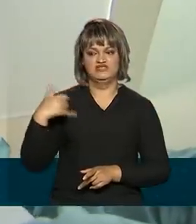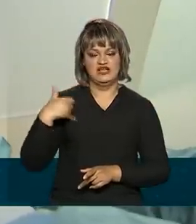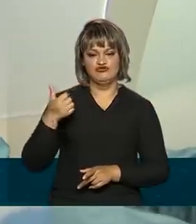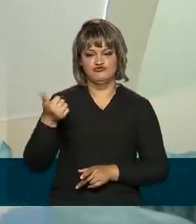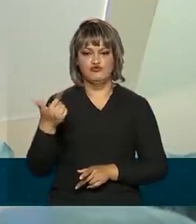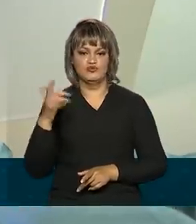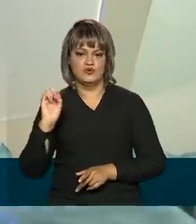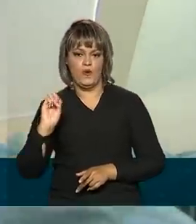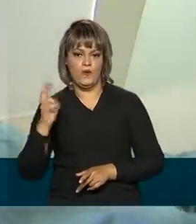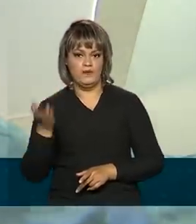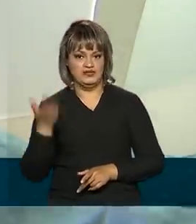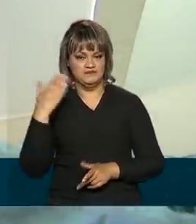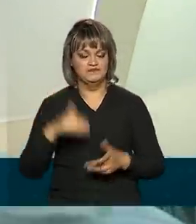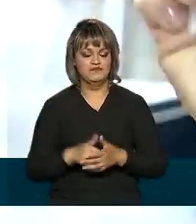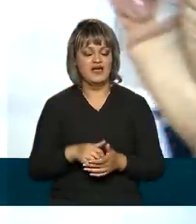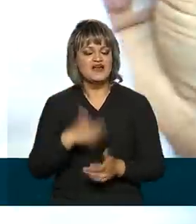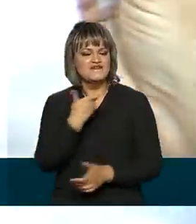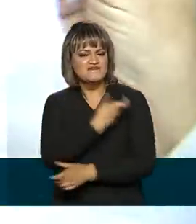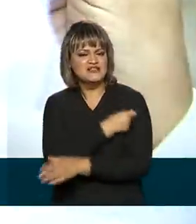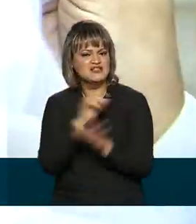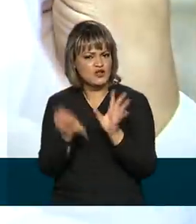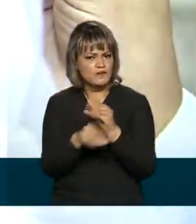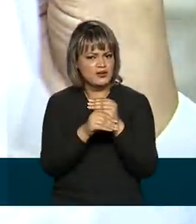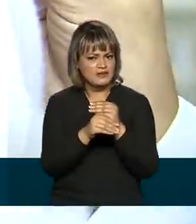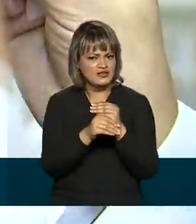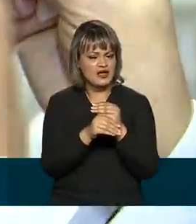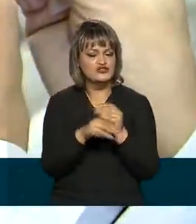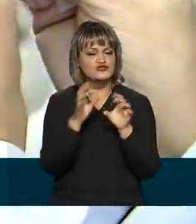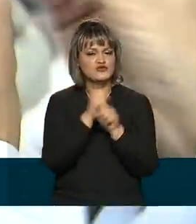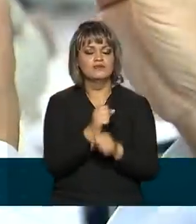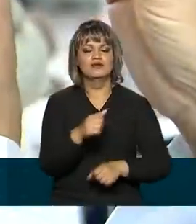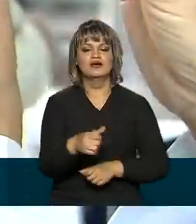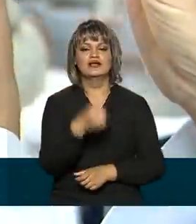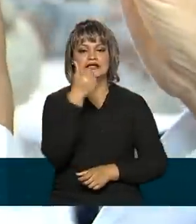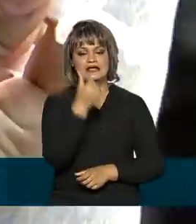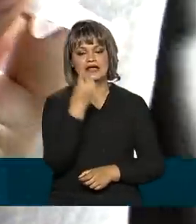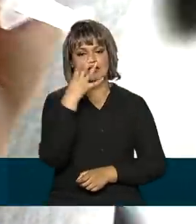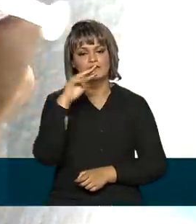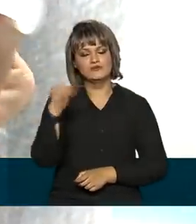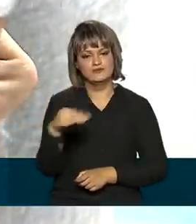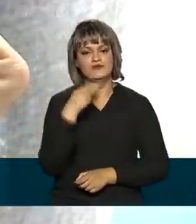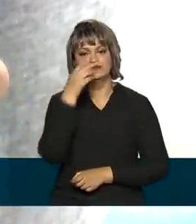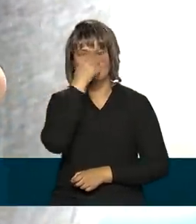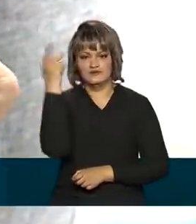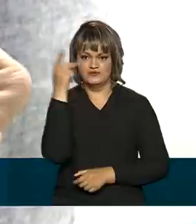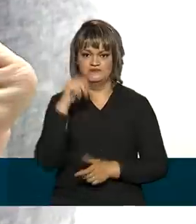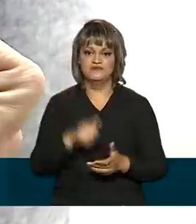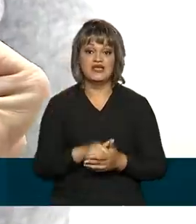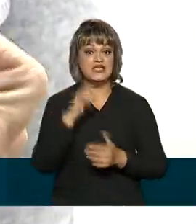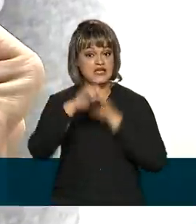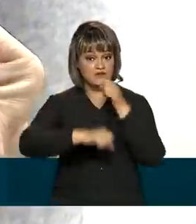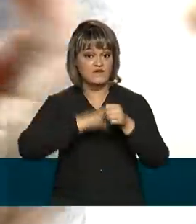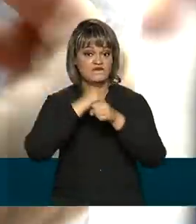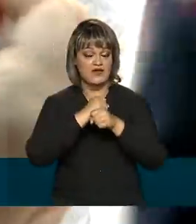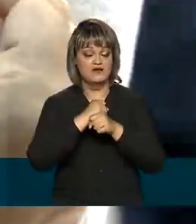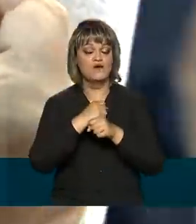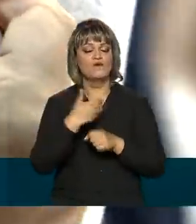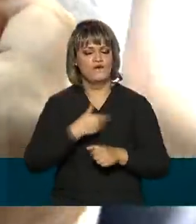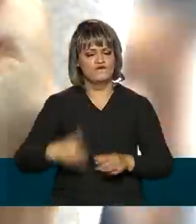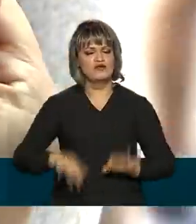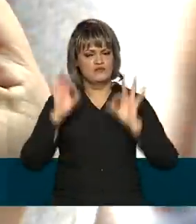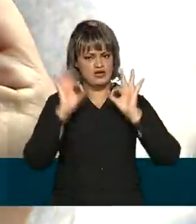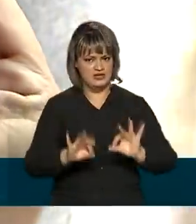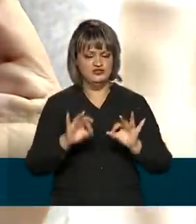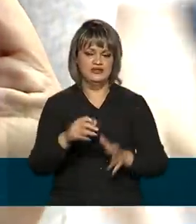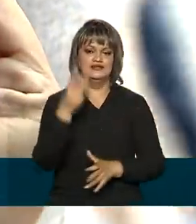Quanto às doses de reforço, Renata, ou terceira dose, já são 14 milhões de brasileiros. E para o ano que vem, o governo já garantiu